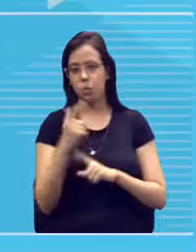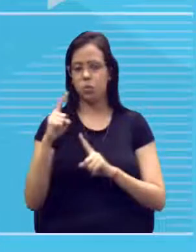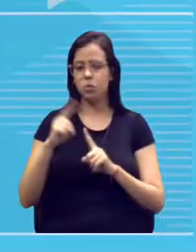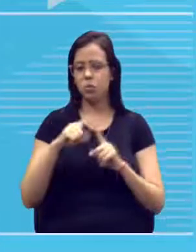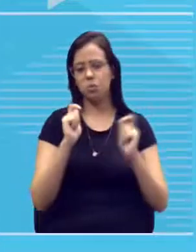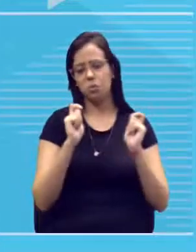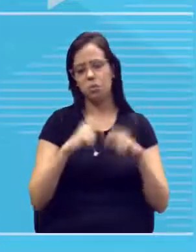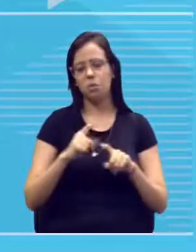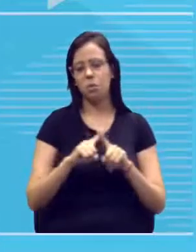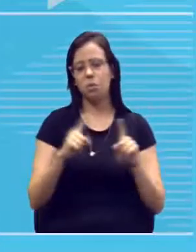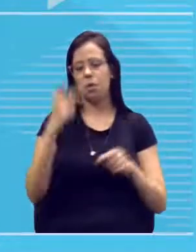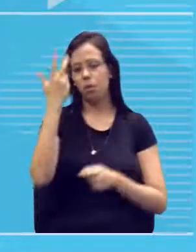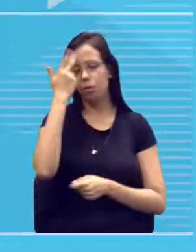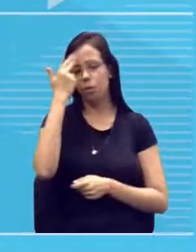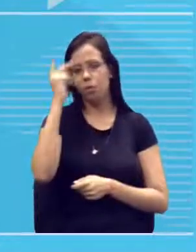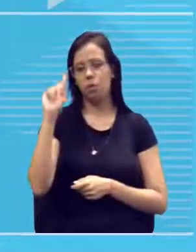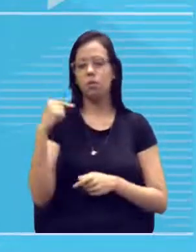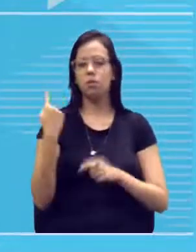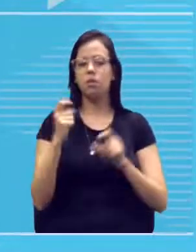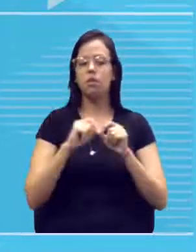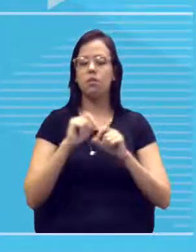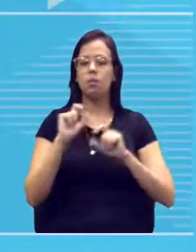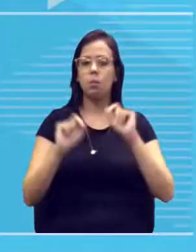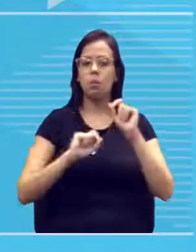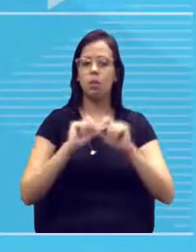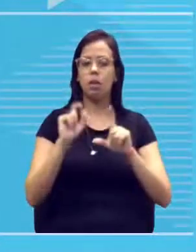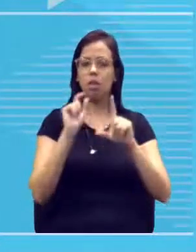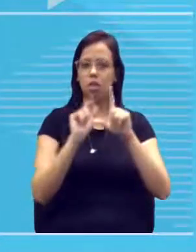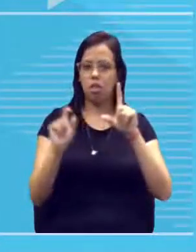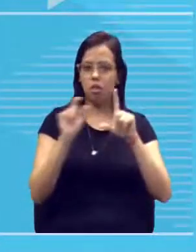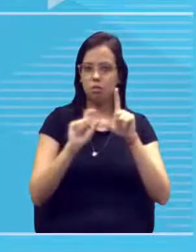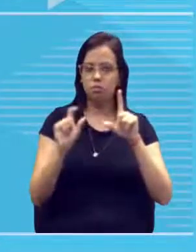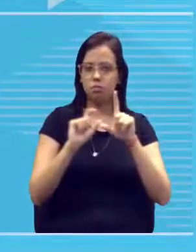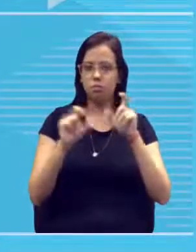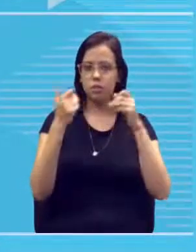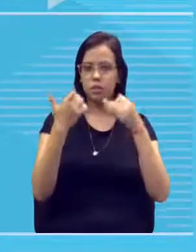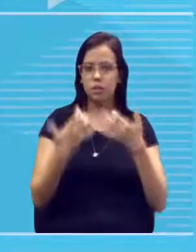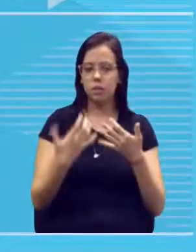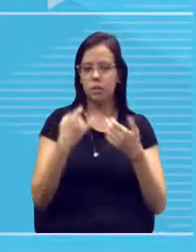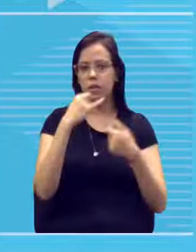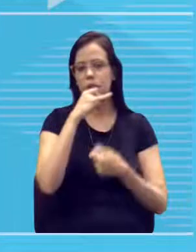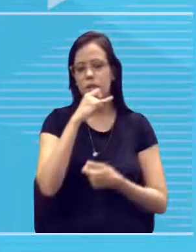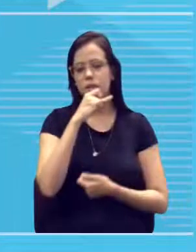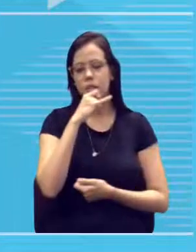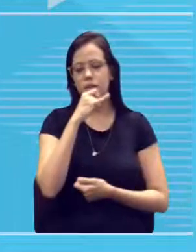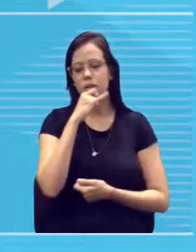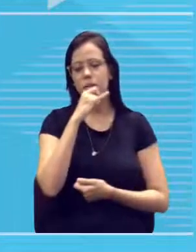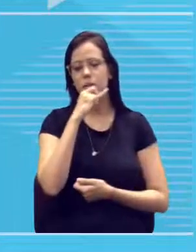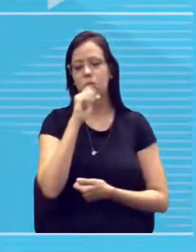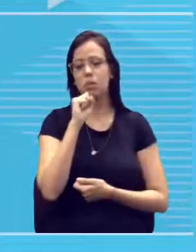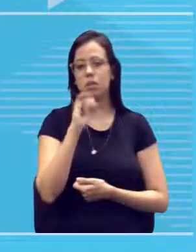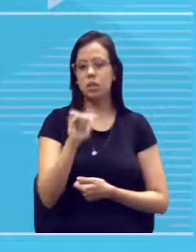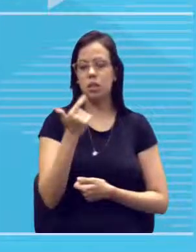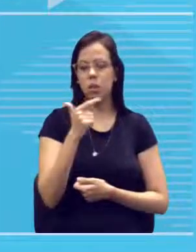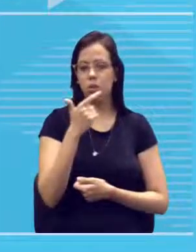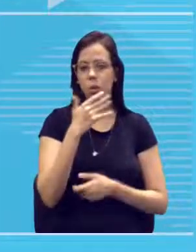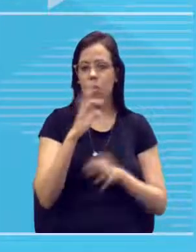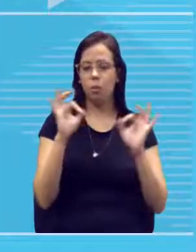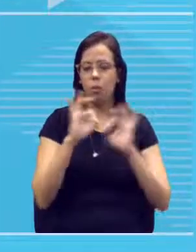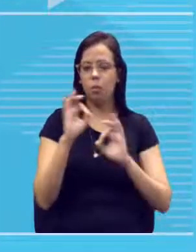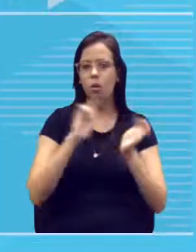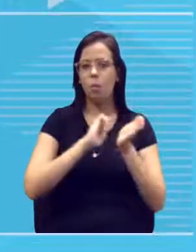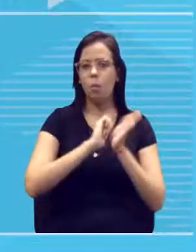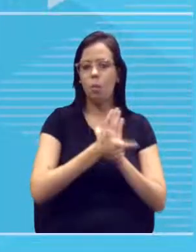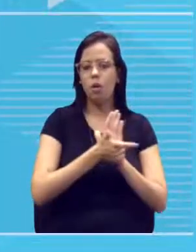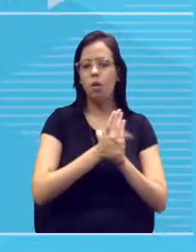Pode, normalmente, a gente vai fazer uma legenda para dizer, ó, os que não estão pintados ou brancos aqui,